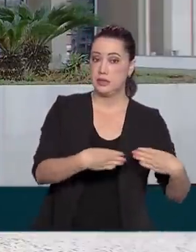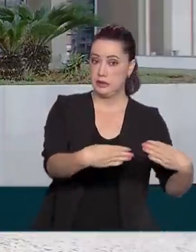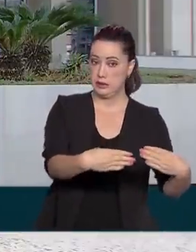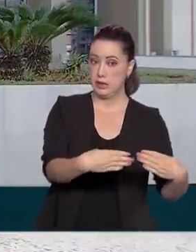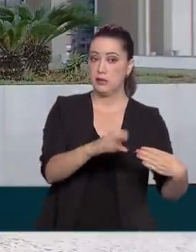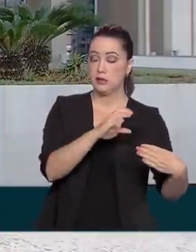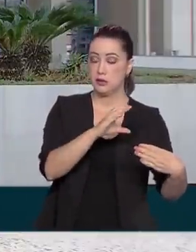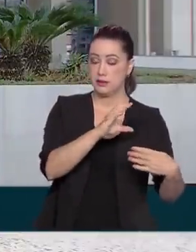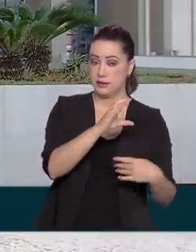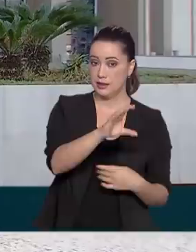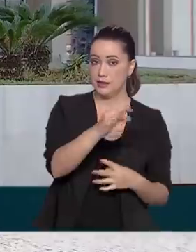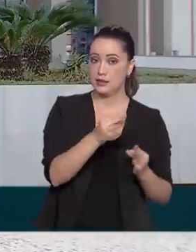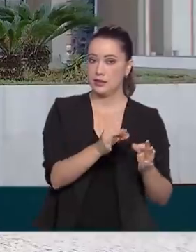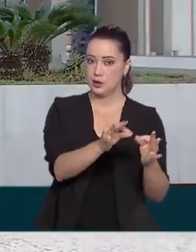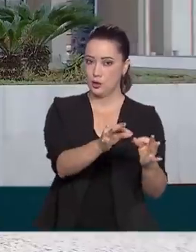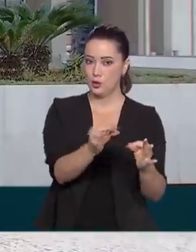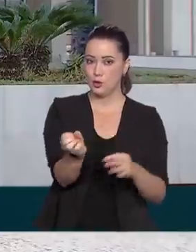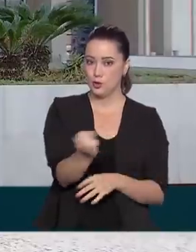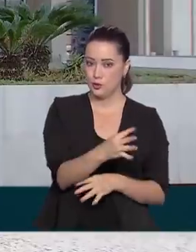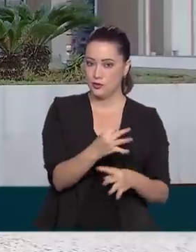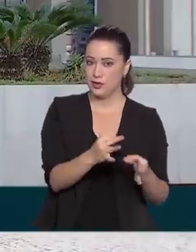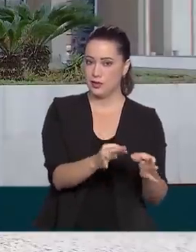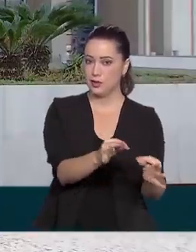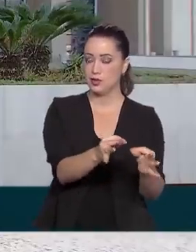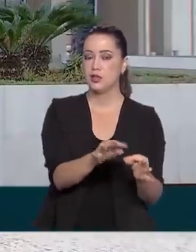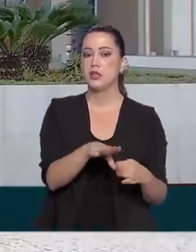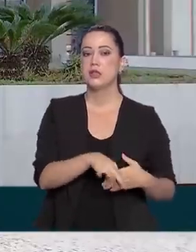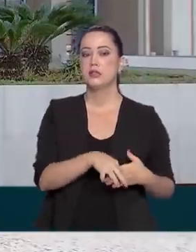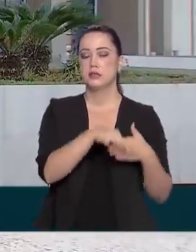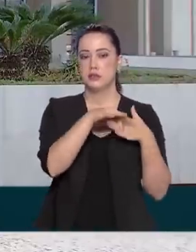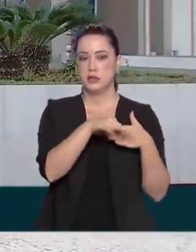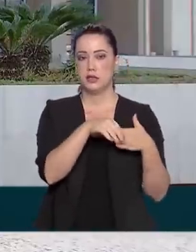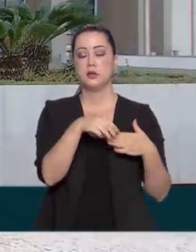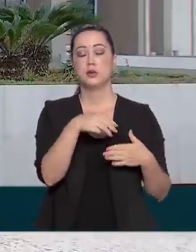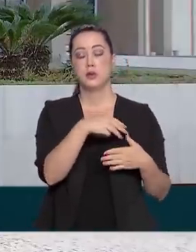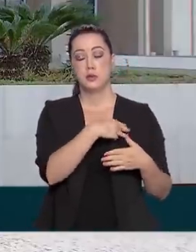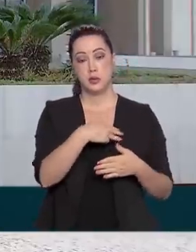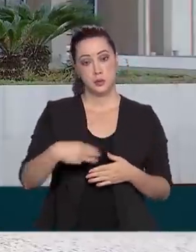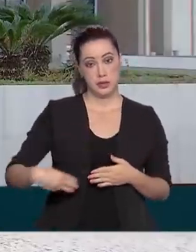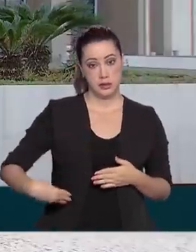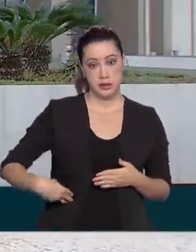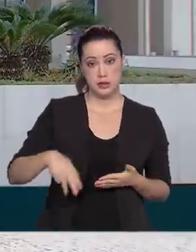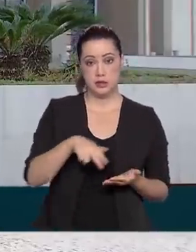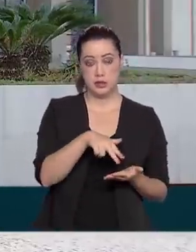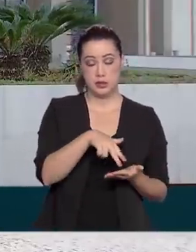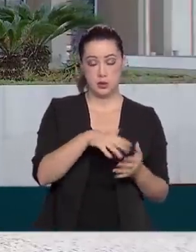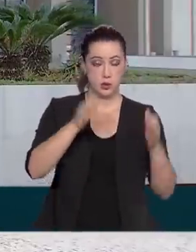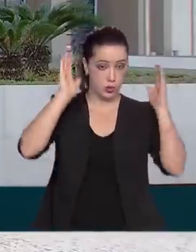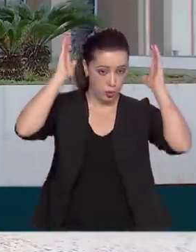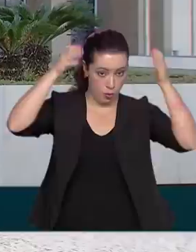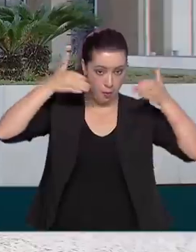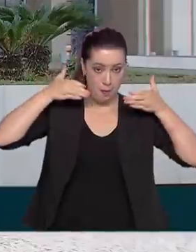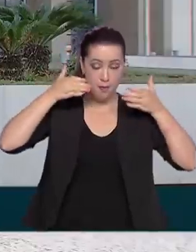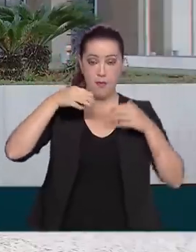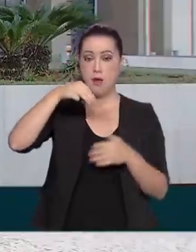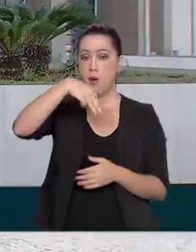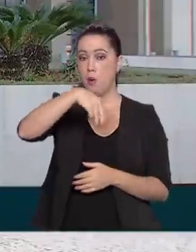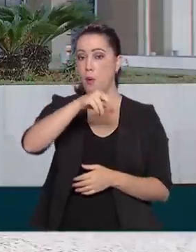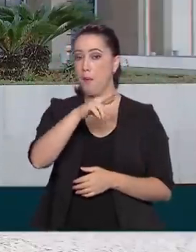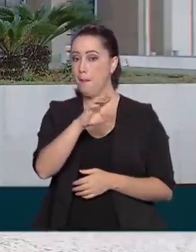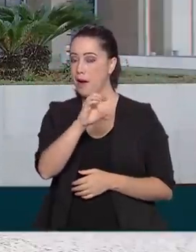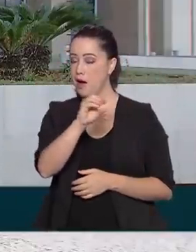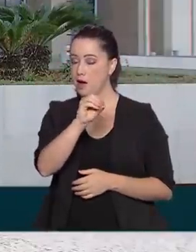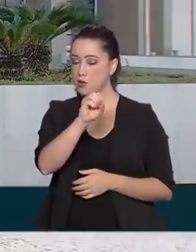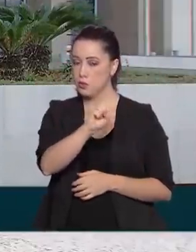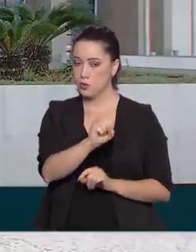Inovações continua sob o comando do ministro Marcos Pontes. O novo ministério tem a atribuição de cuidar das